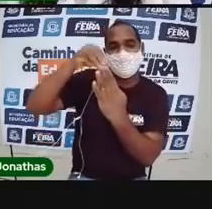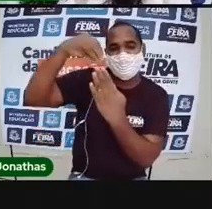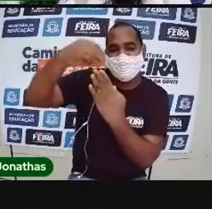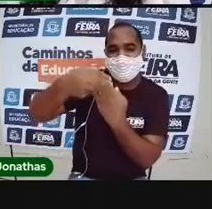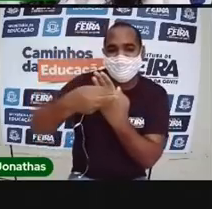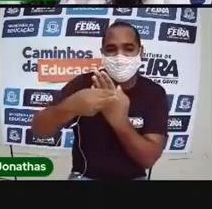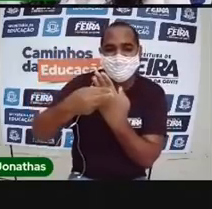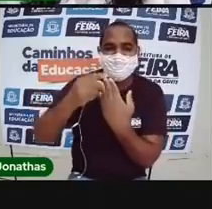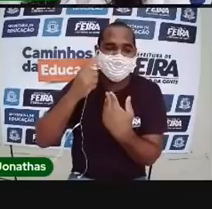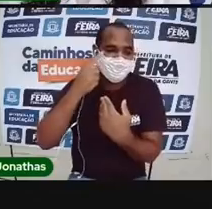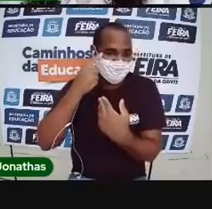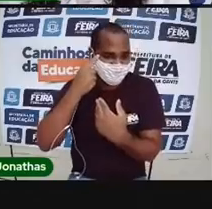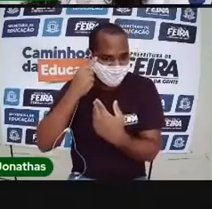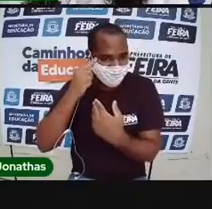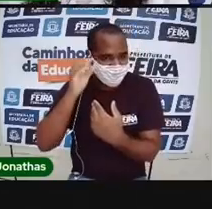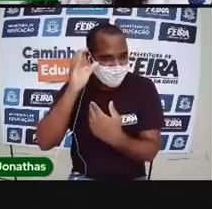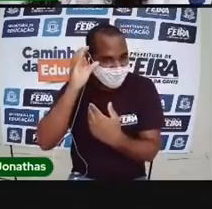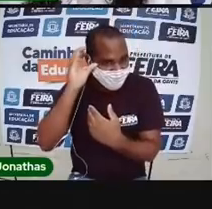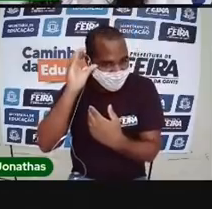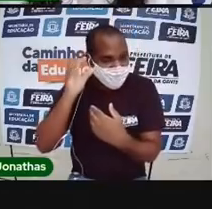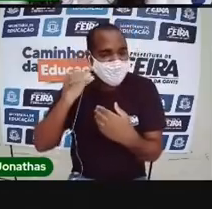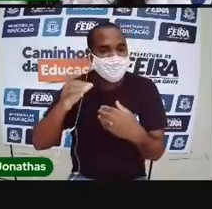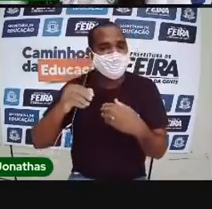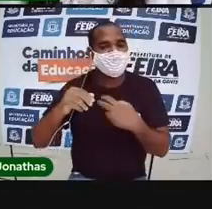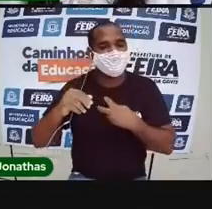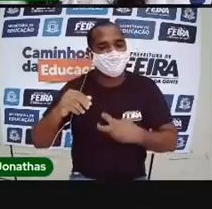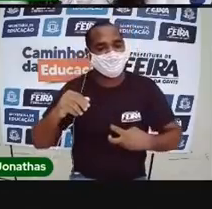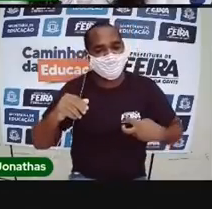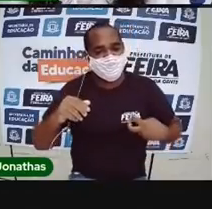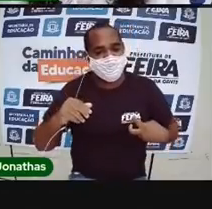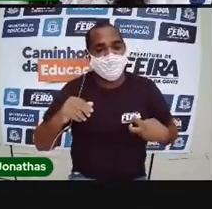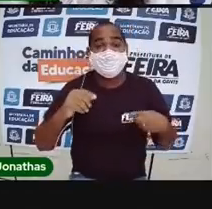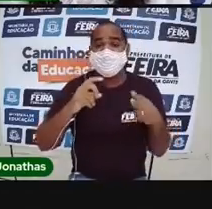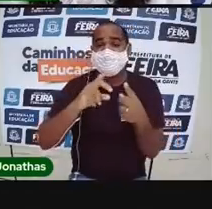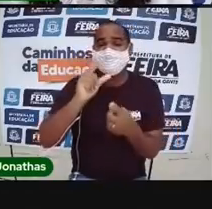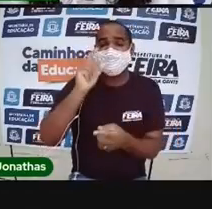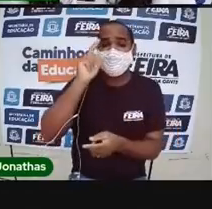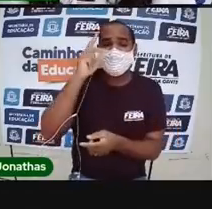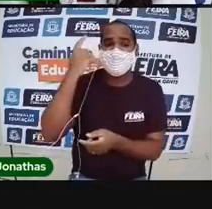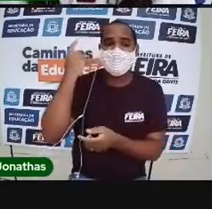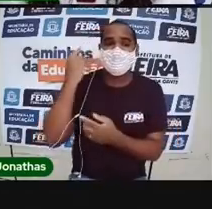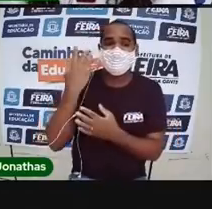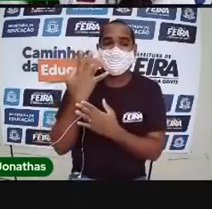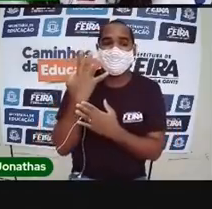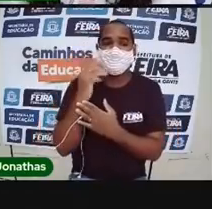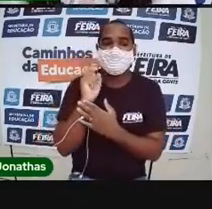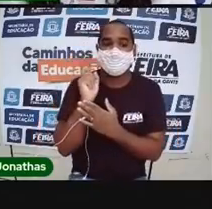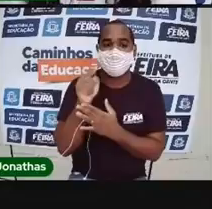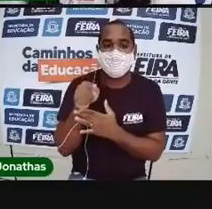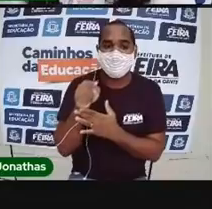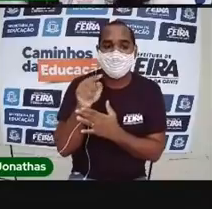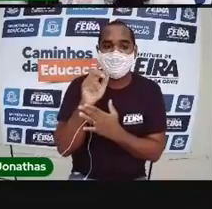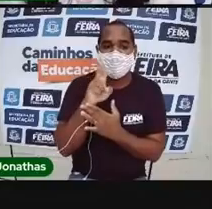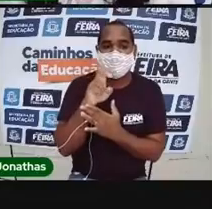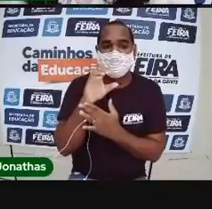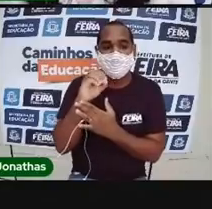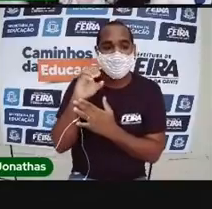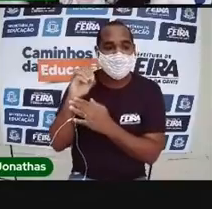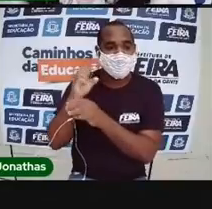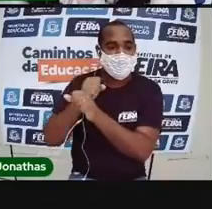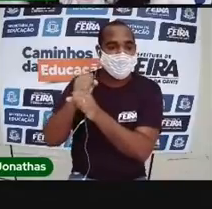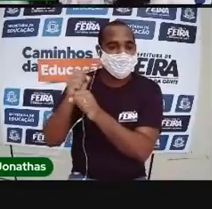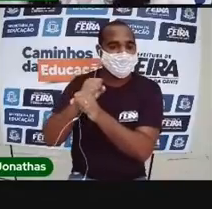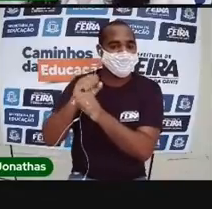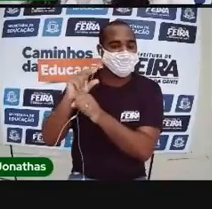E ele é muito antigo, olha só. O calendário chinês, ele tem 4.500